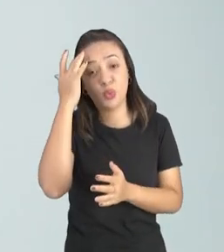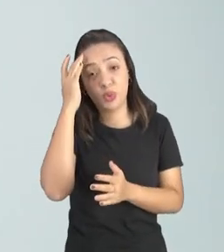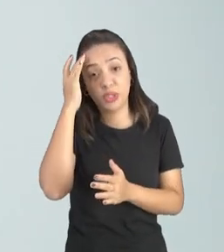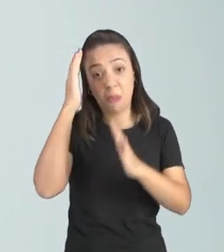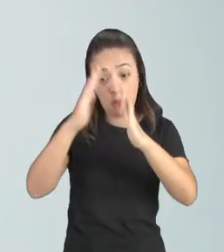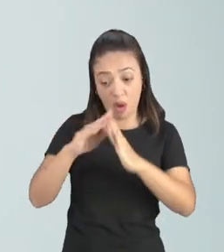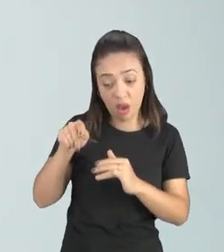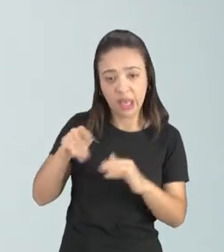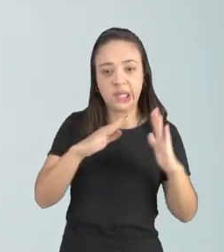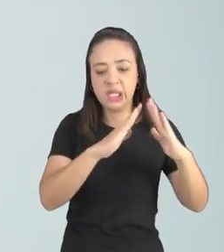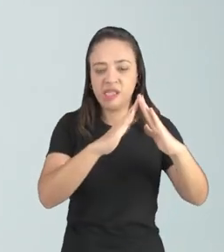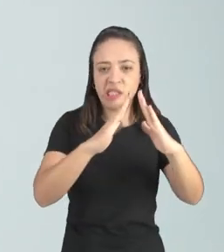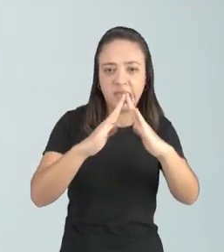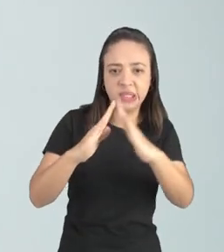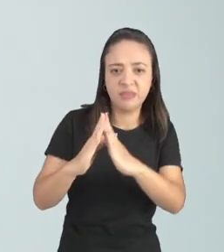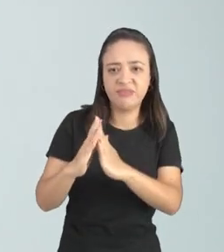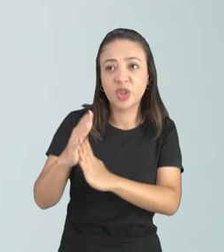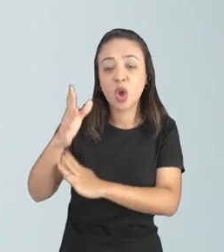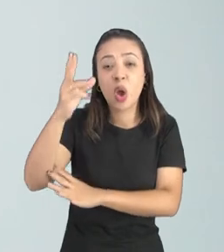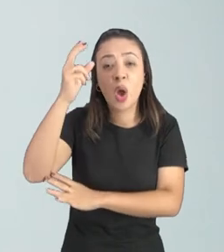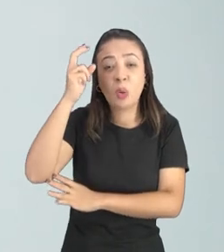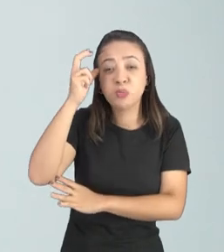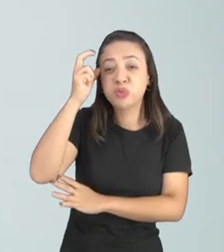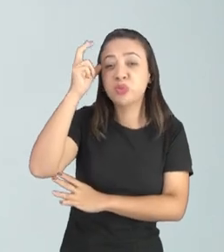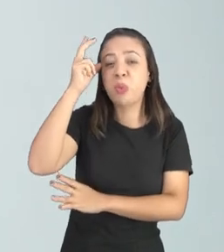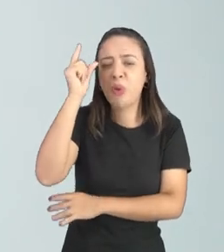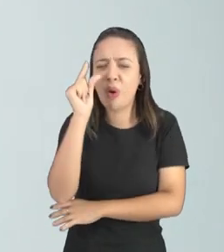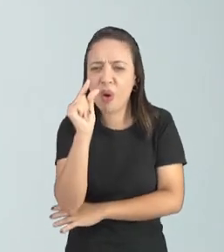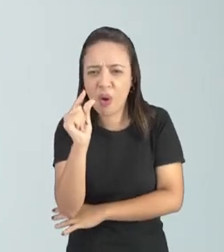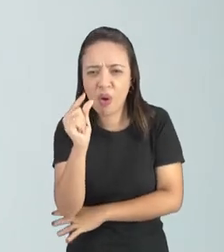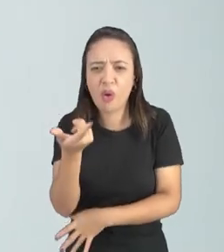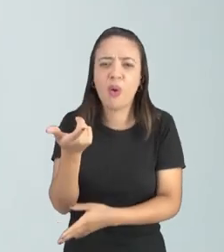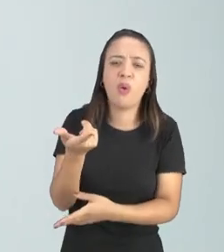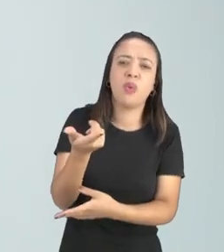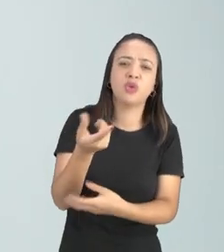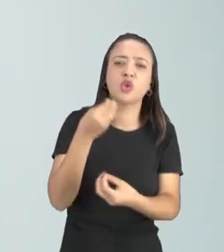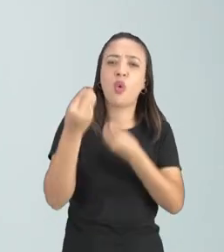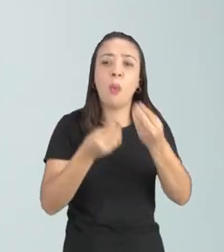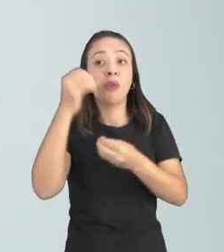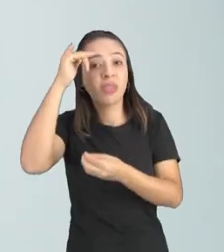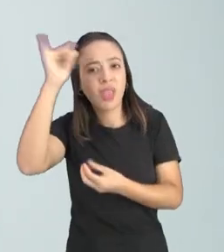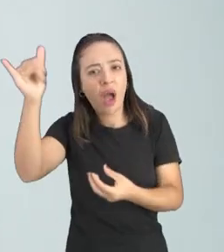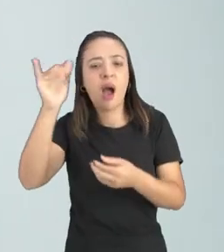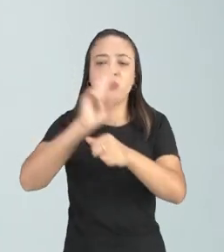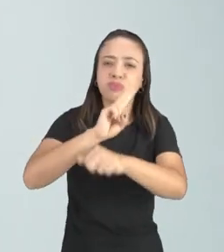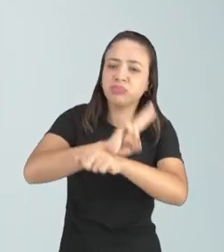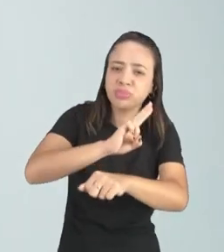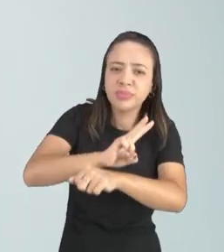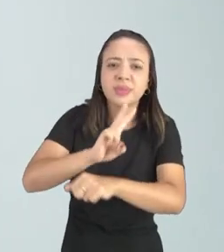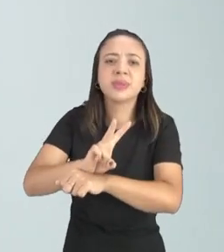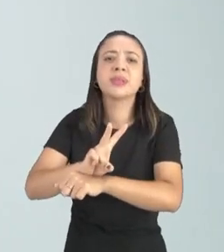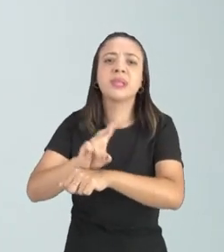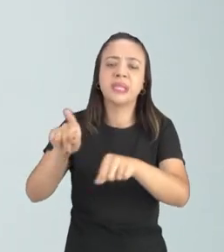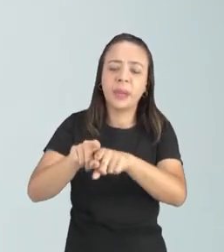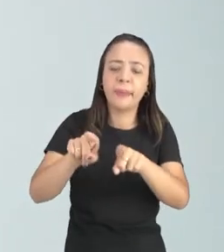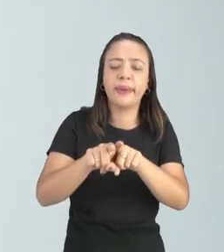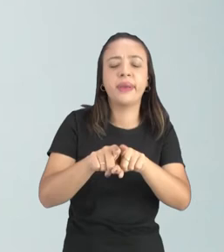que têm um pouco conhecimento né de tratamento de de